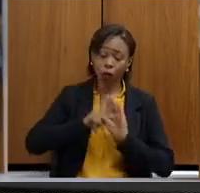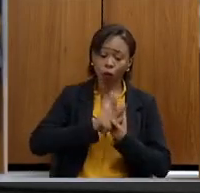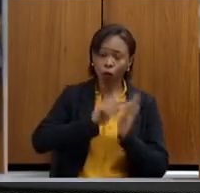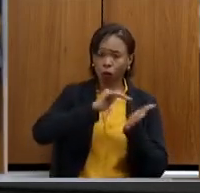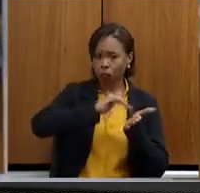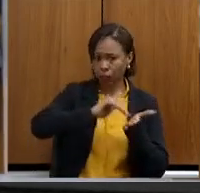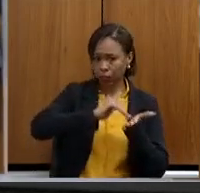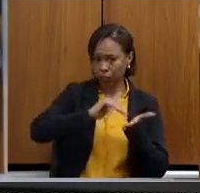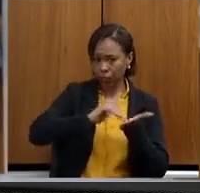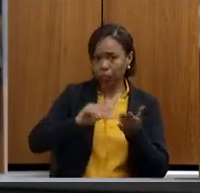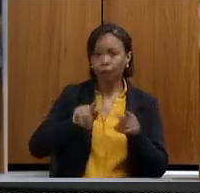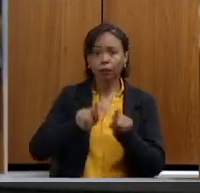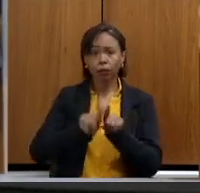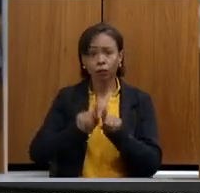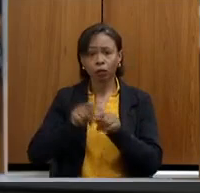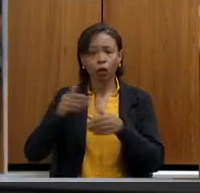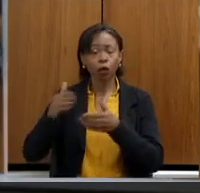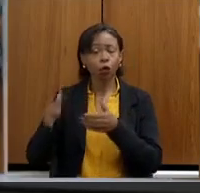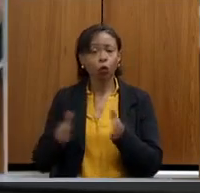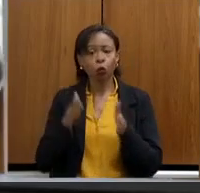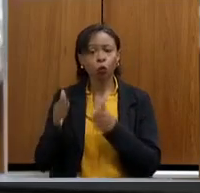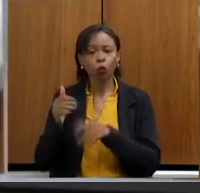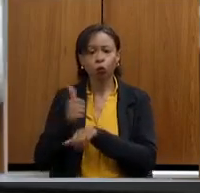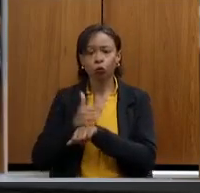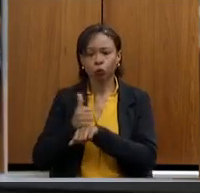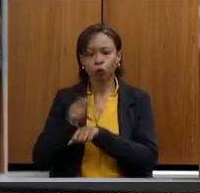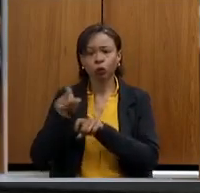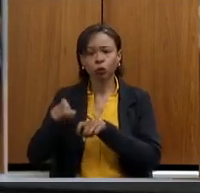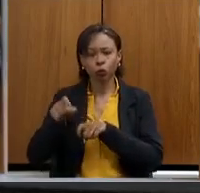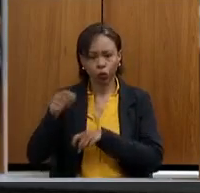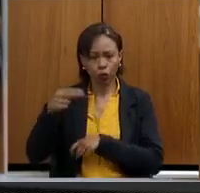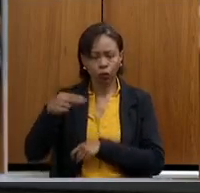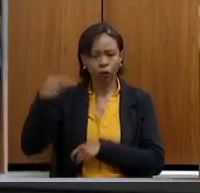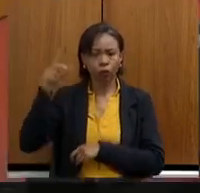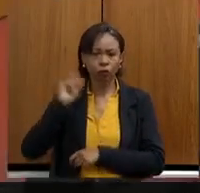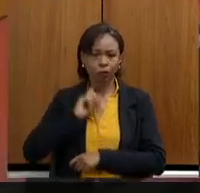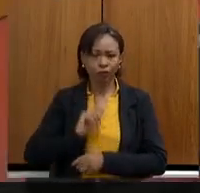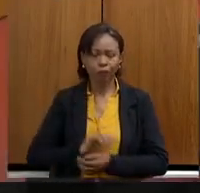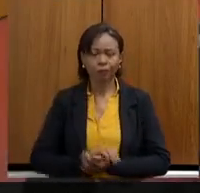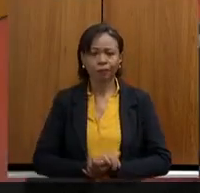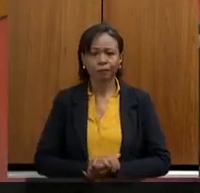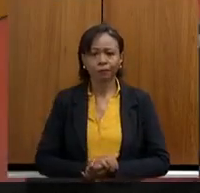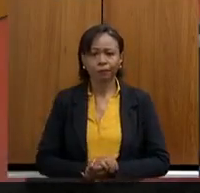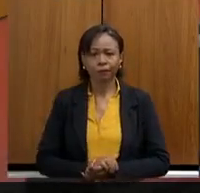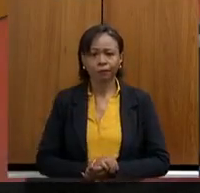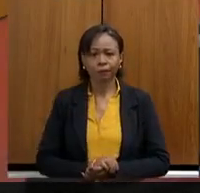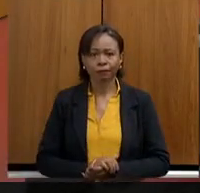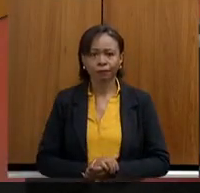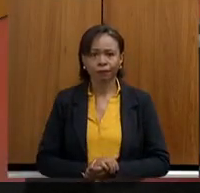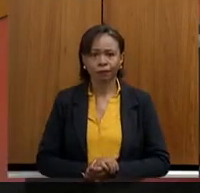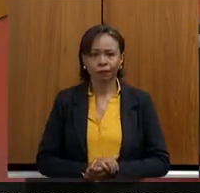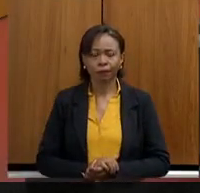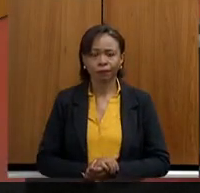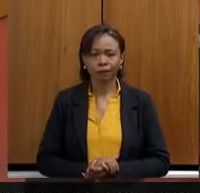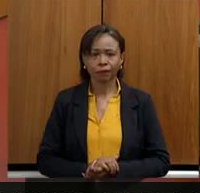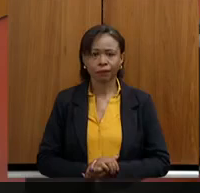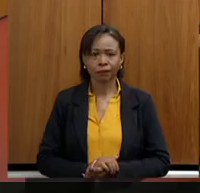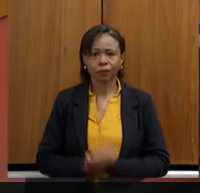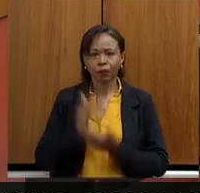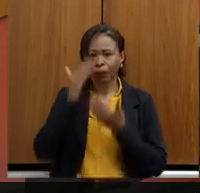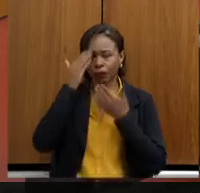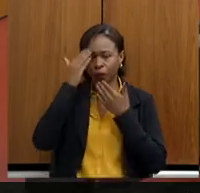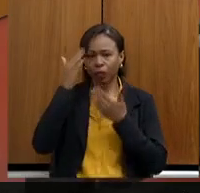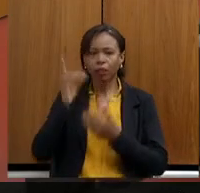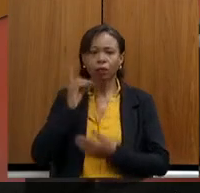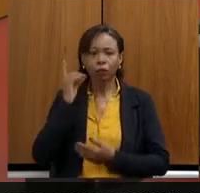de todos os nossos produtores do Norte de Minas. Parabéns, Noraldino, parabéns, secretária, contigo com esse deputado. Muito obrigado, deputado Zé Reis. A secretária Marília